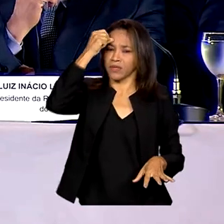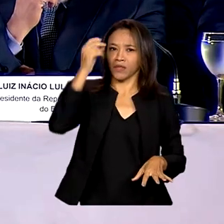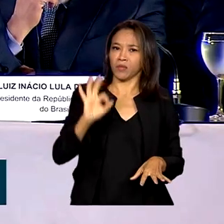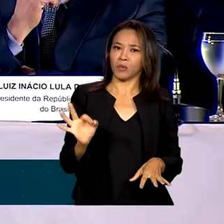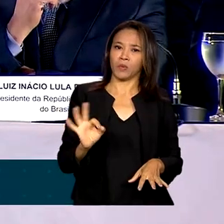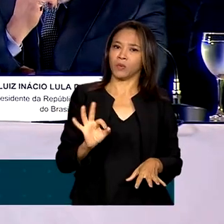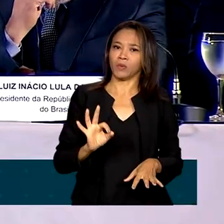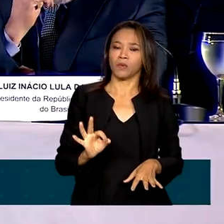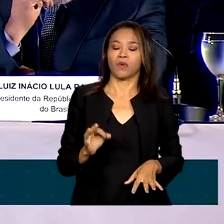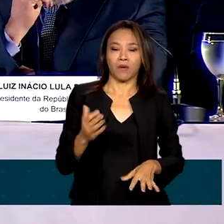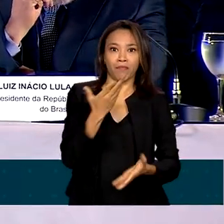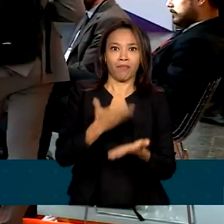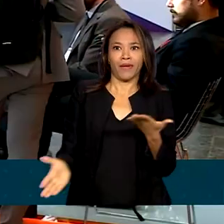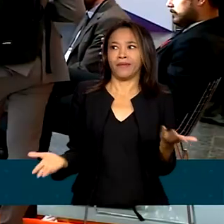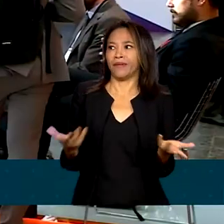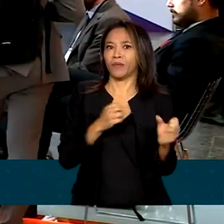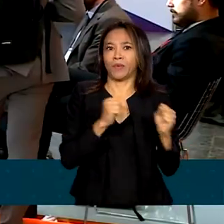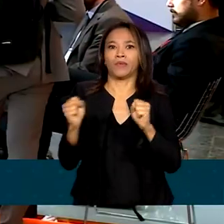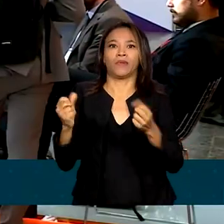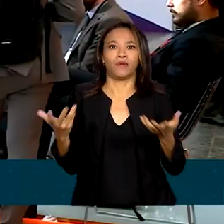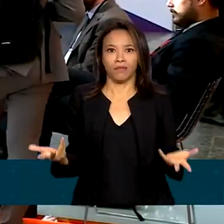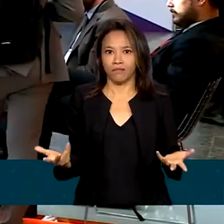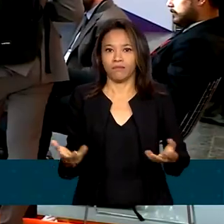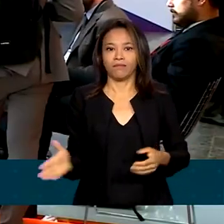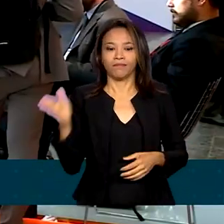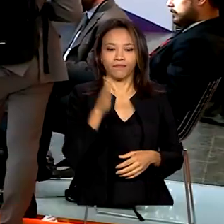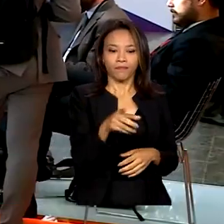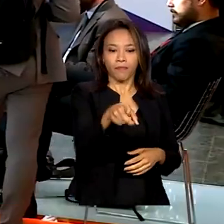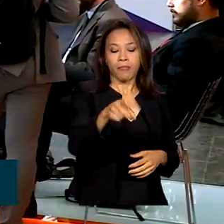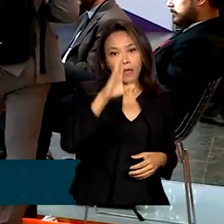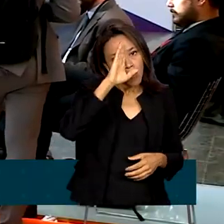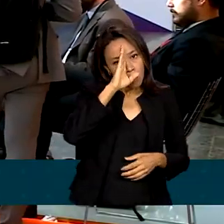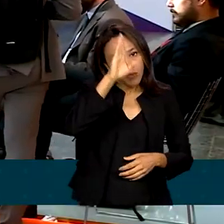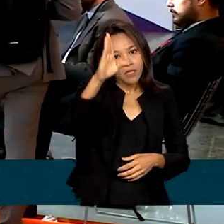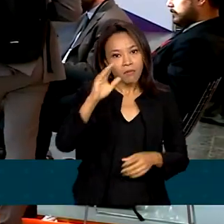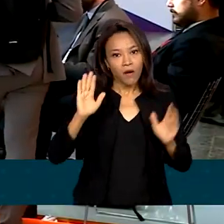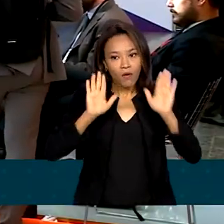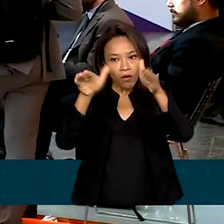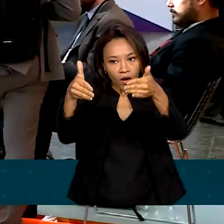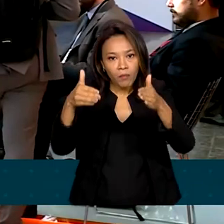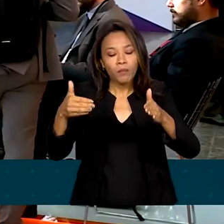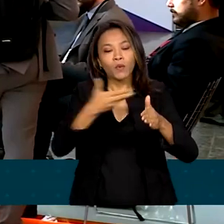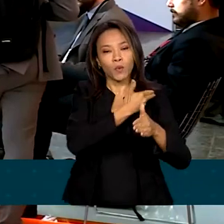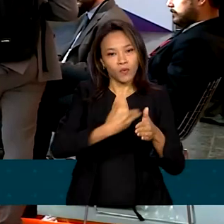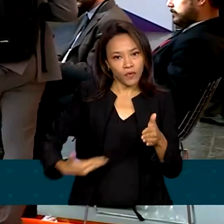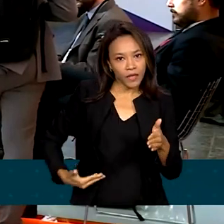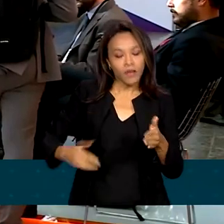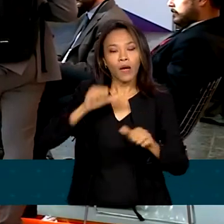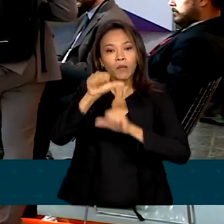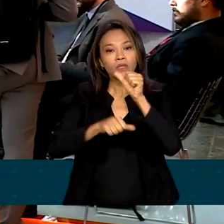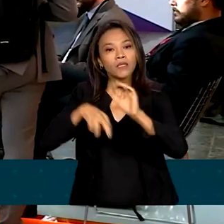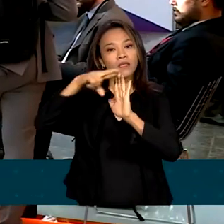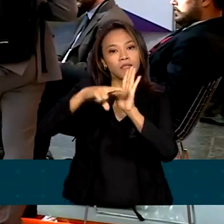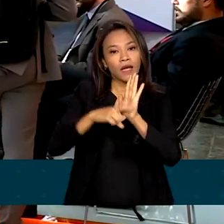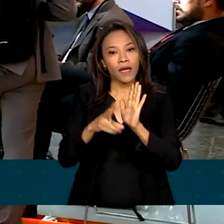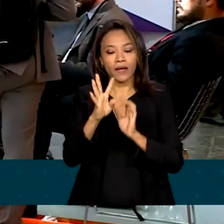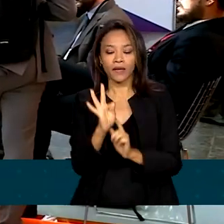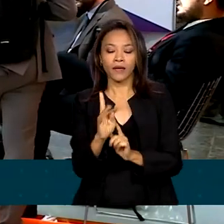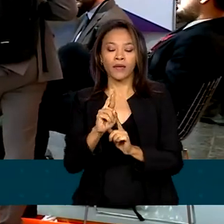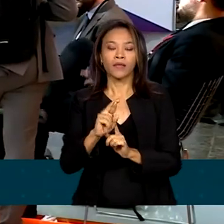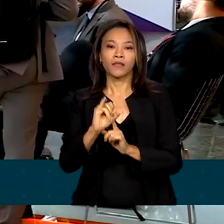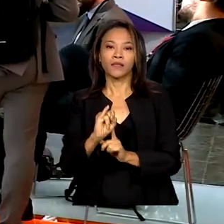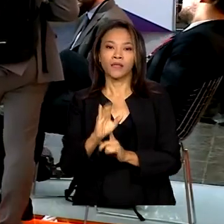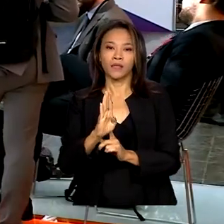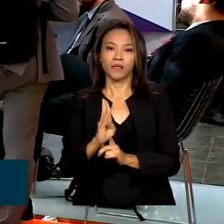penalizados perdendo o poder. Considerada a prioridade para o governo, a reforma tributária preocupa alguns prefeitos